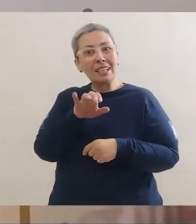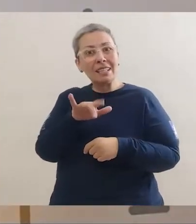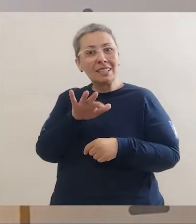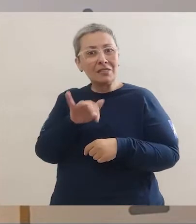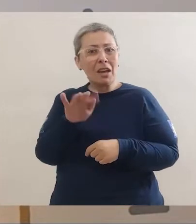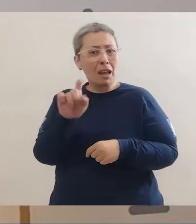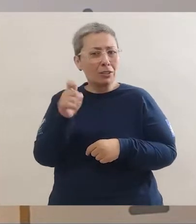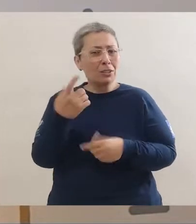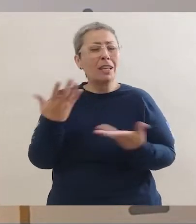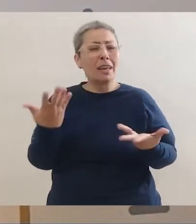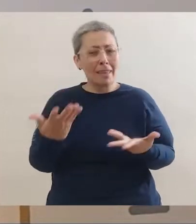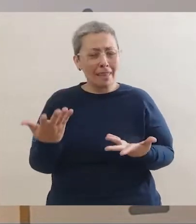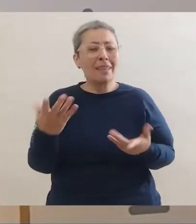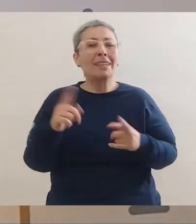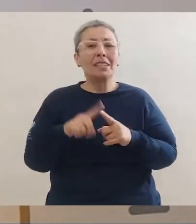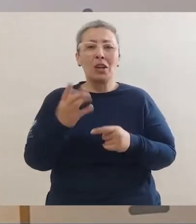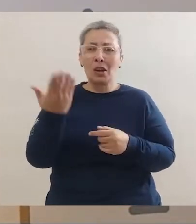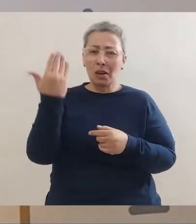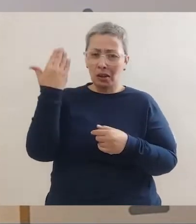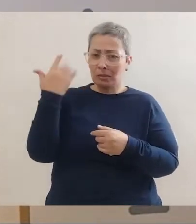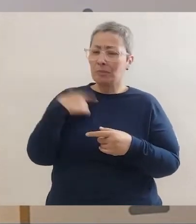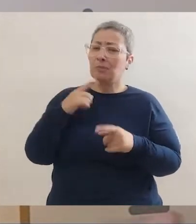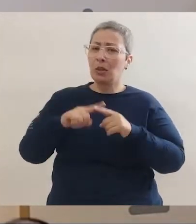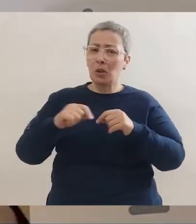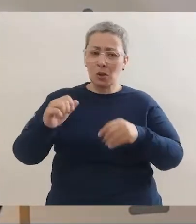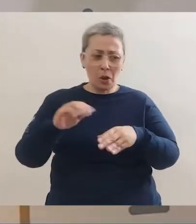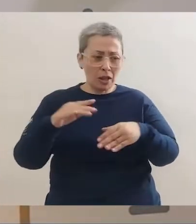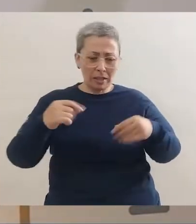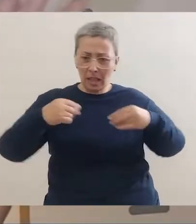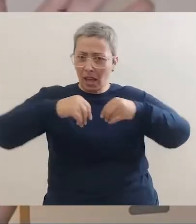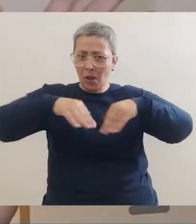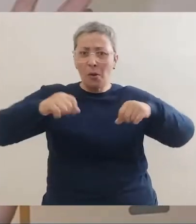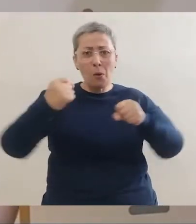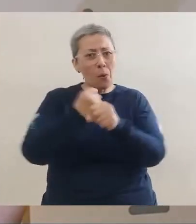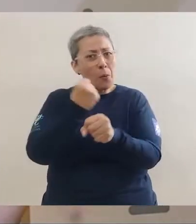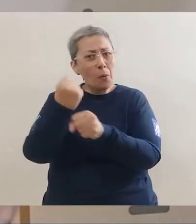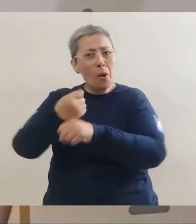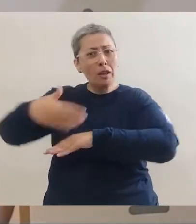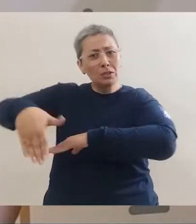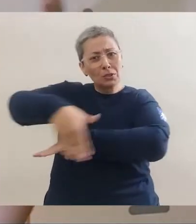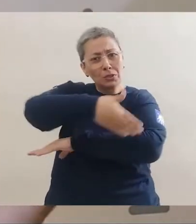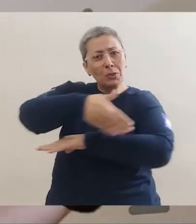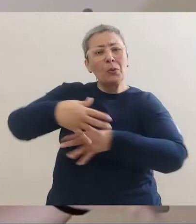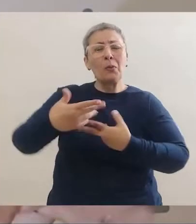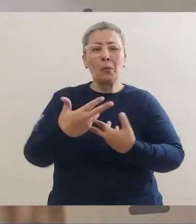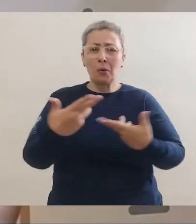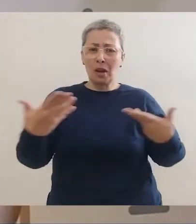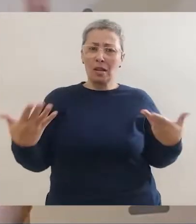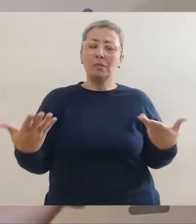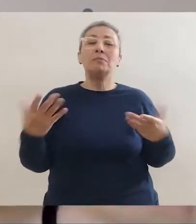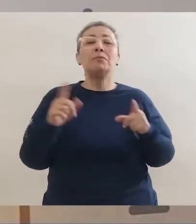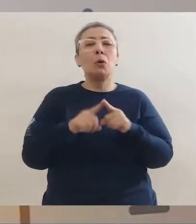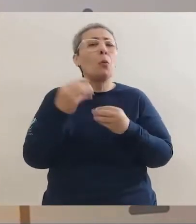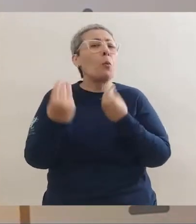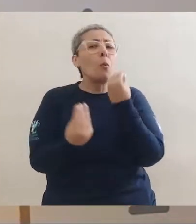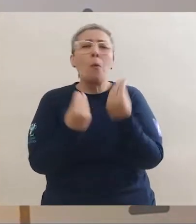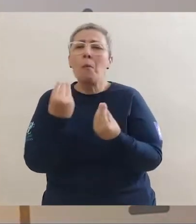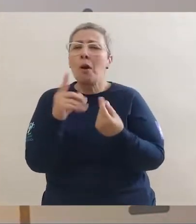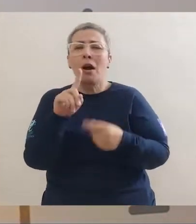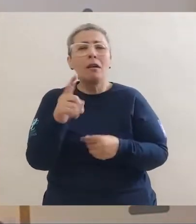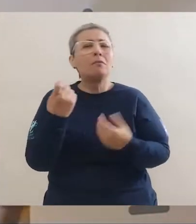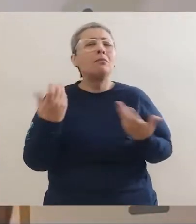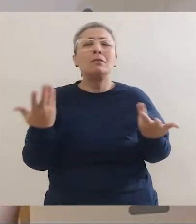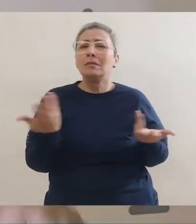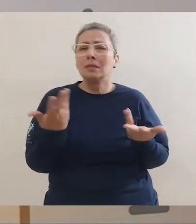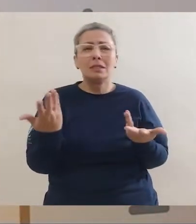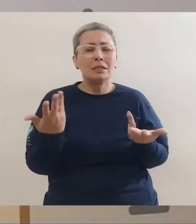como eram os Recifes antigamente. É, antes de eles aterrarem, construírem estradas e outras coisas em